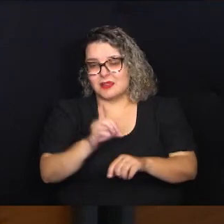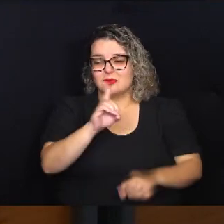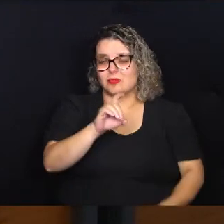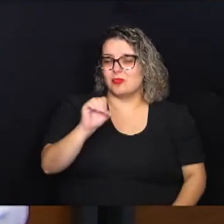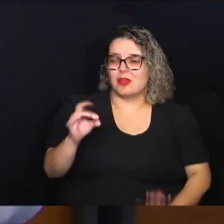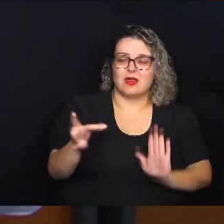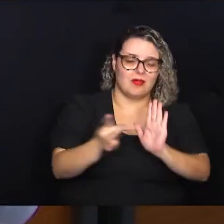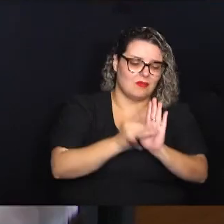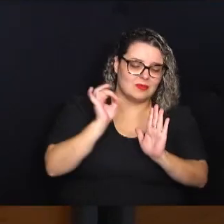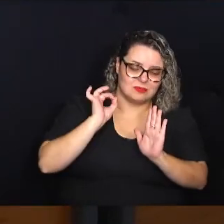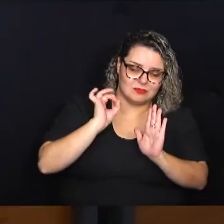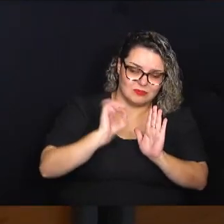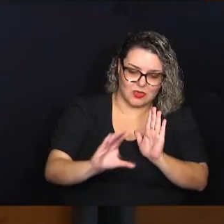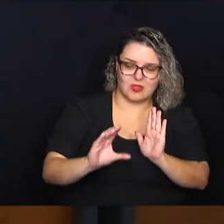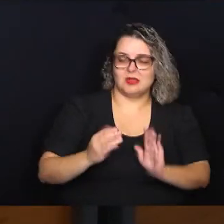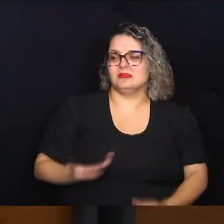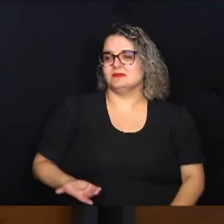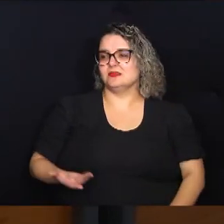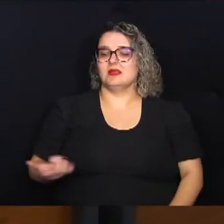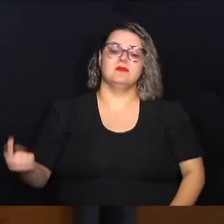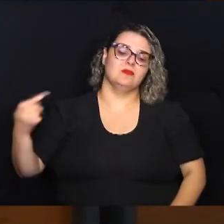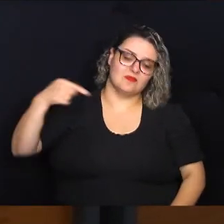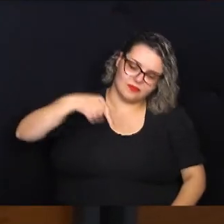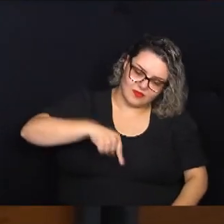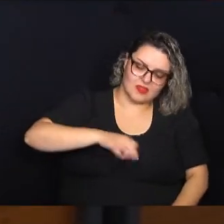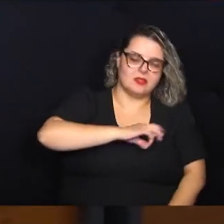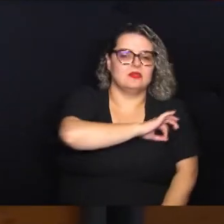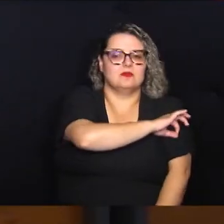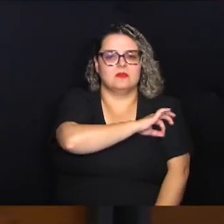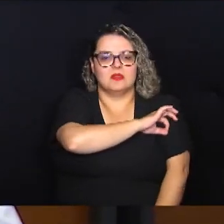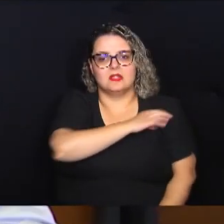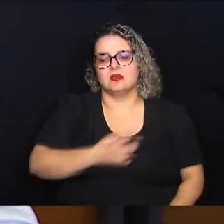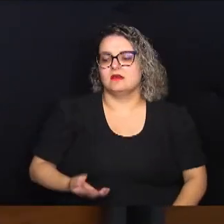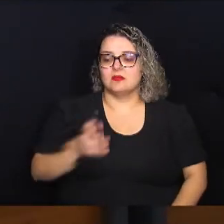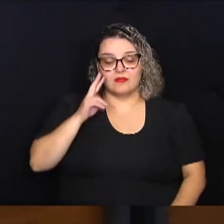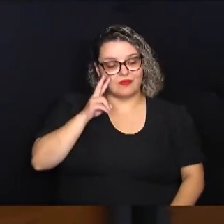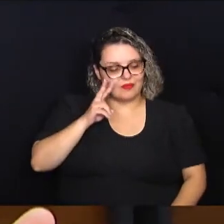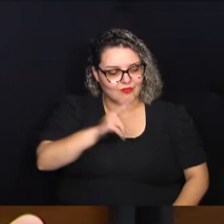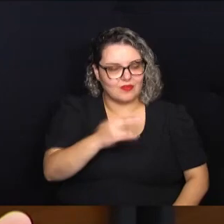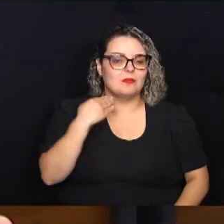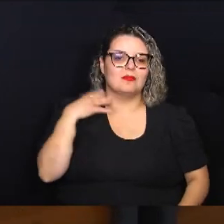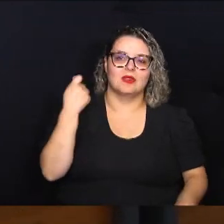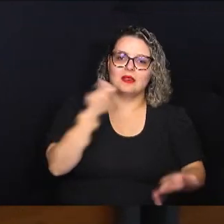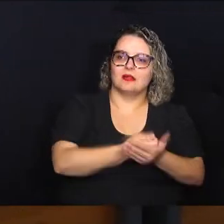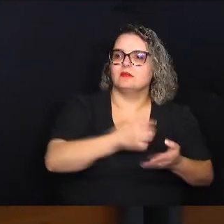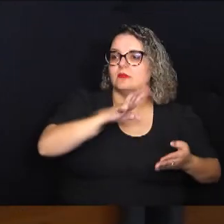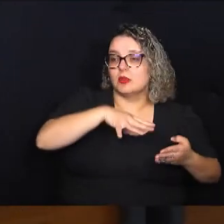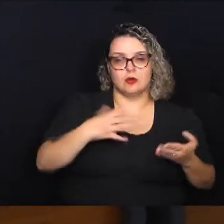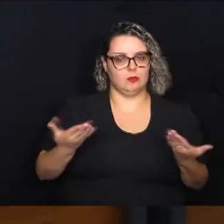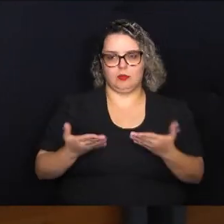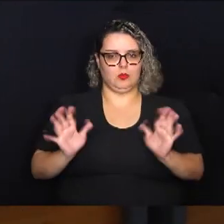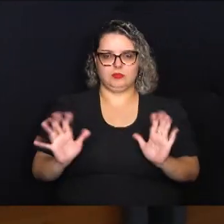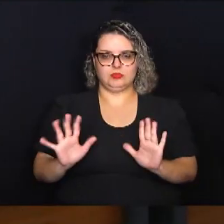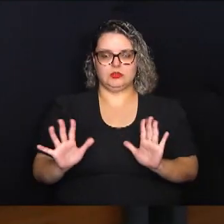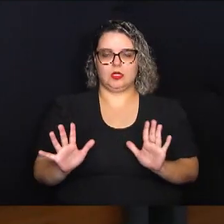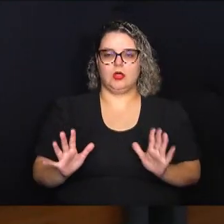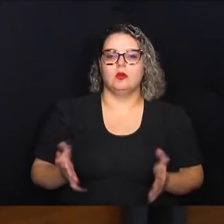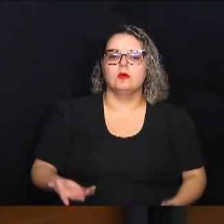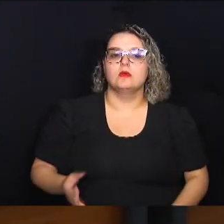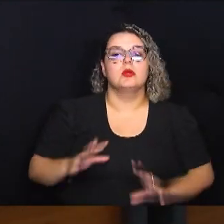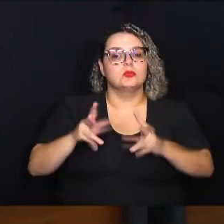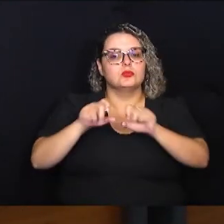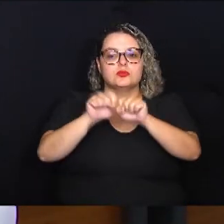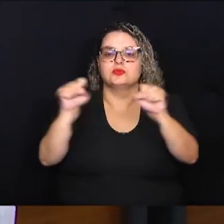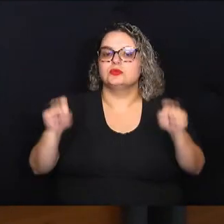você tinha que acompanhar o trâmite, você tinha que vir até a prefeitura, você tinha que ir até o banco para pagar o boleto. Hoje, não. Hoje, você faz tudo via sistema,